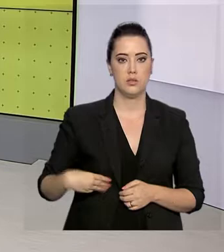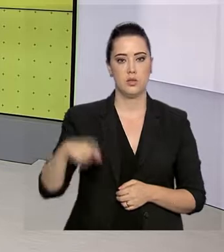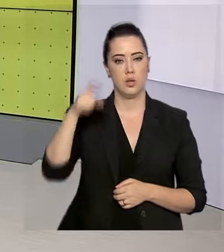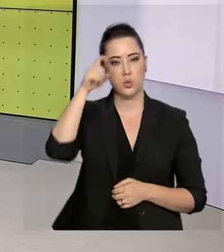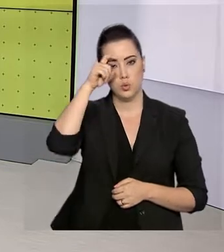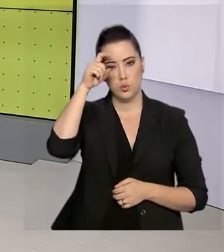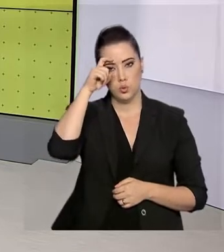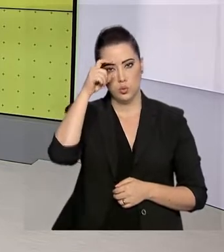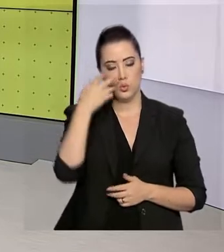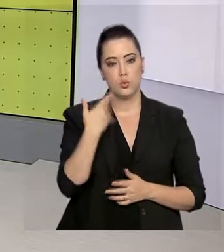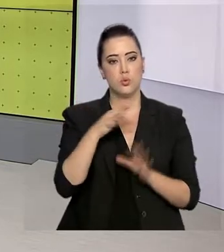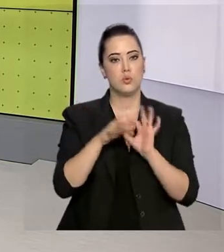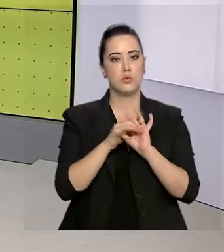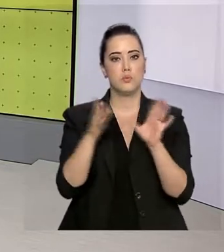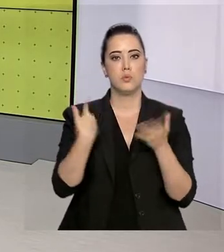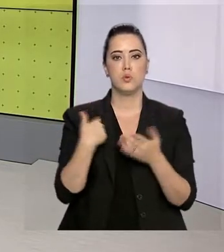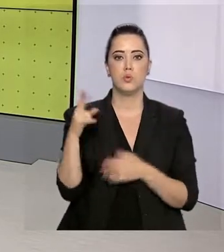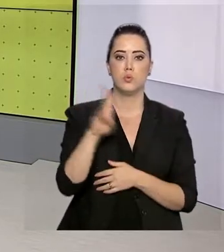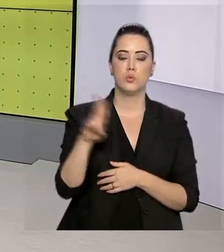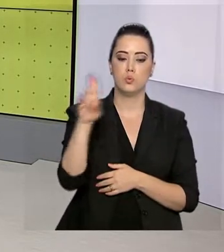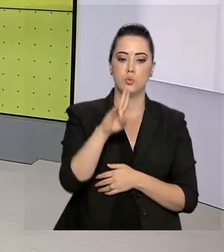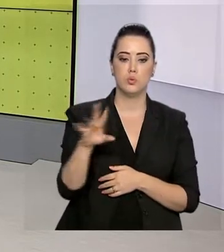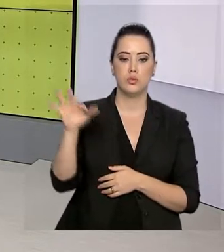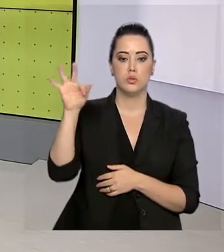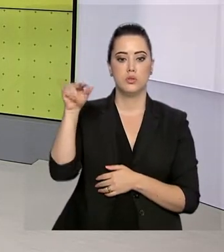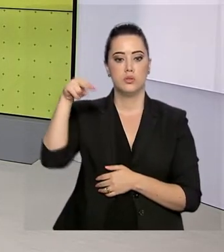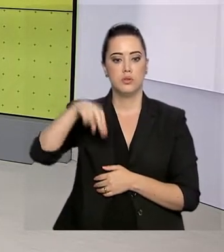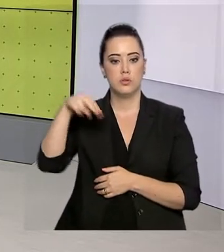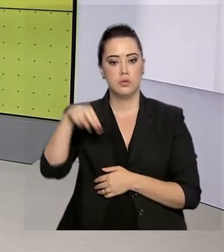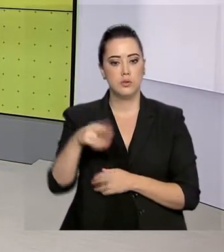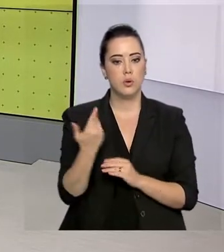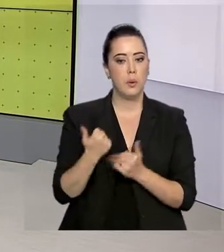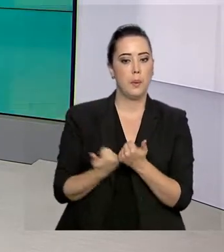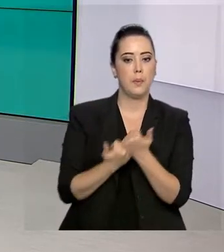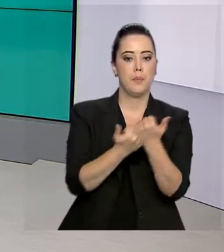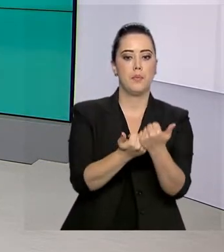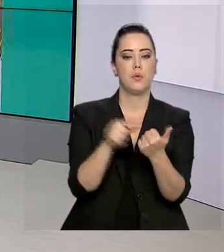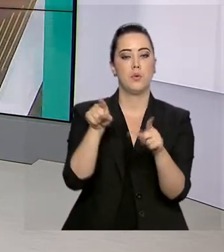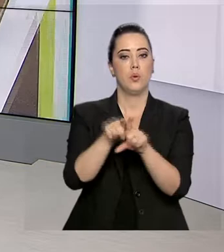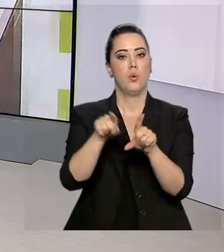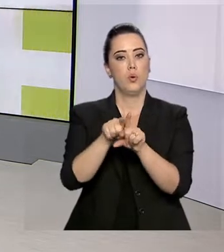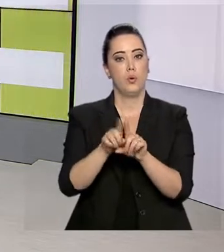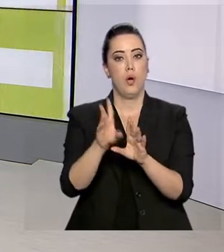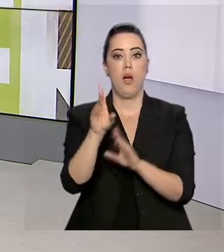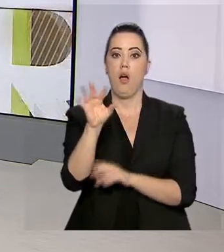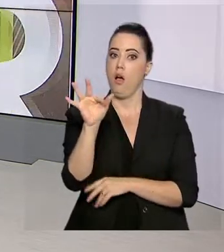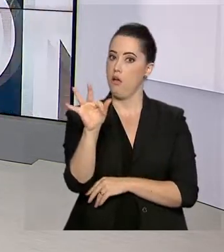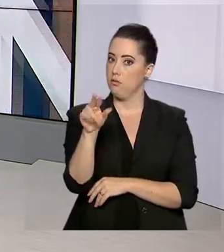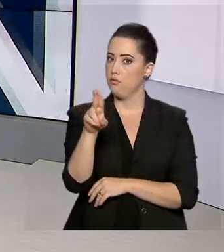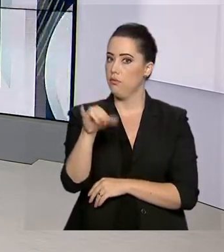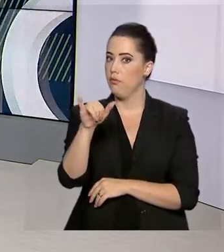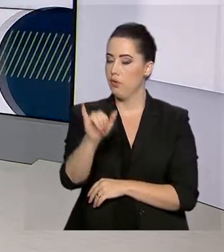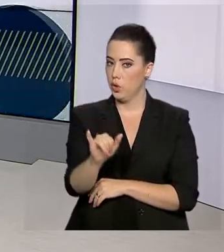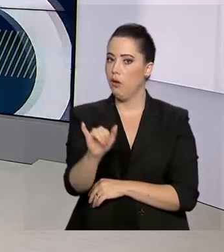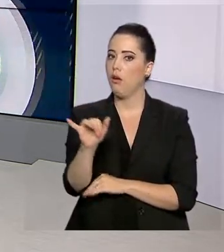Pública, Sérgio Moro, autorizou o emprego da Força Nacional em apoio à Fundação Nacional do Índio para garantir a integridade física e